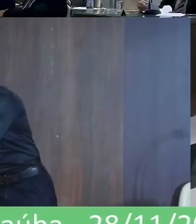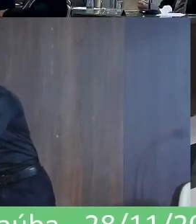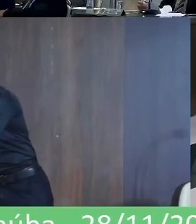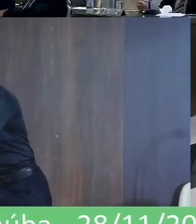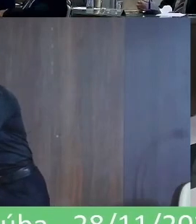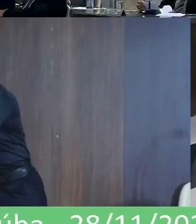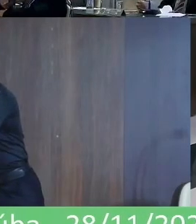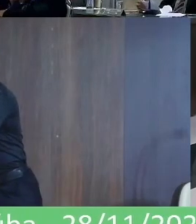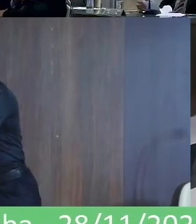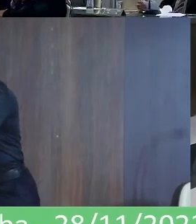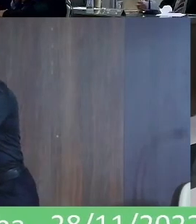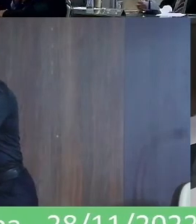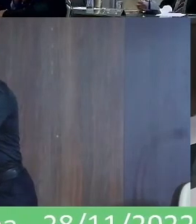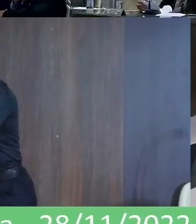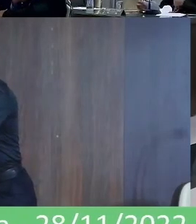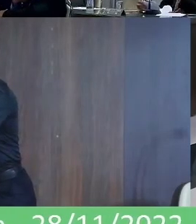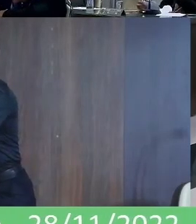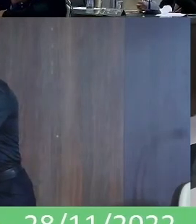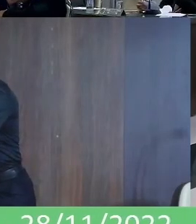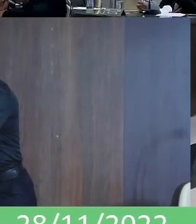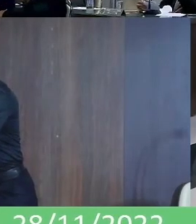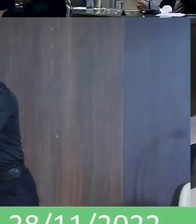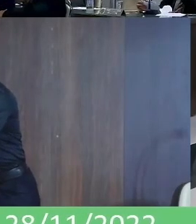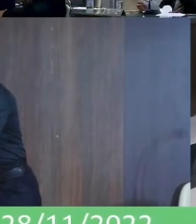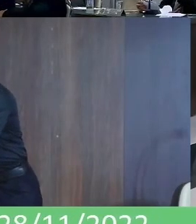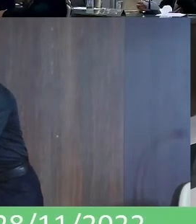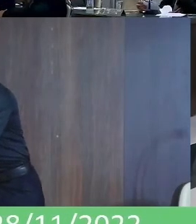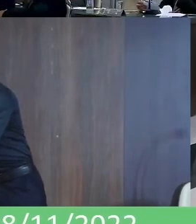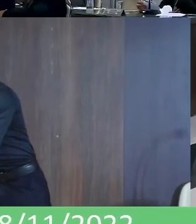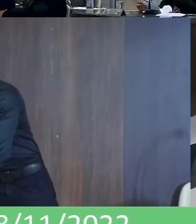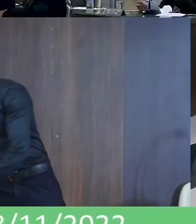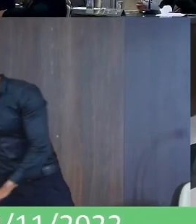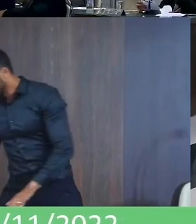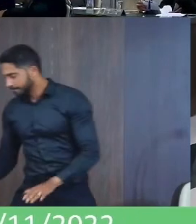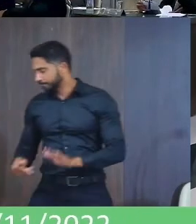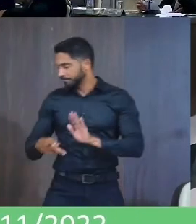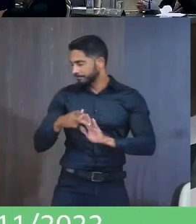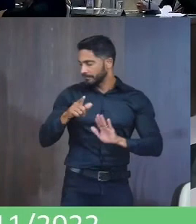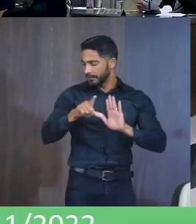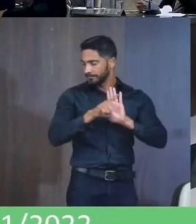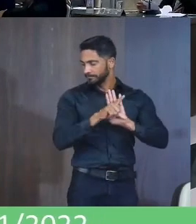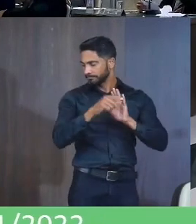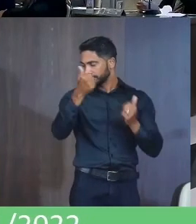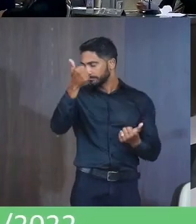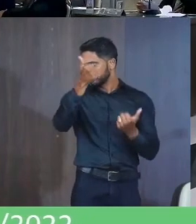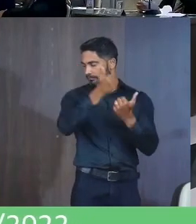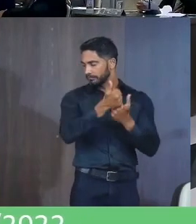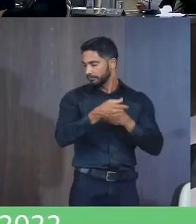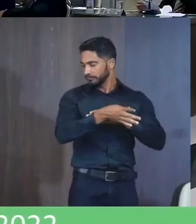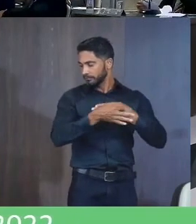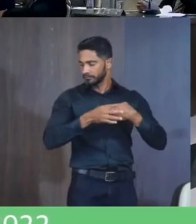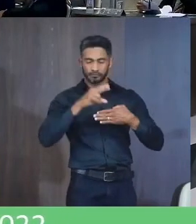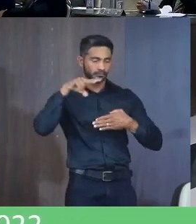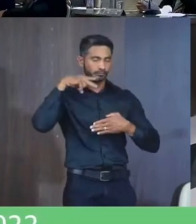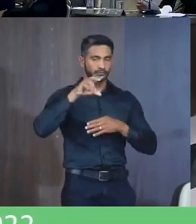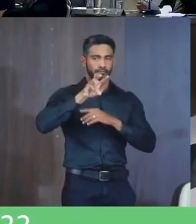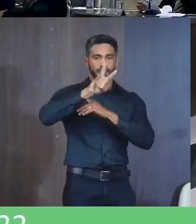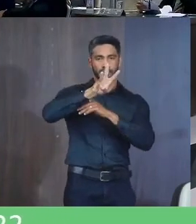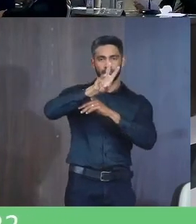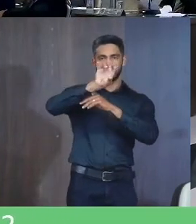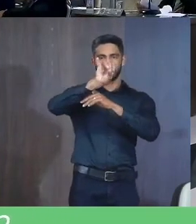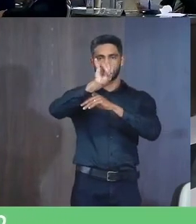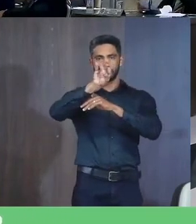Projeto de lei 105 2022 Substitutivo Autoria O vereador O Iris Carlos Lopes